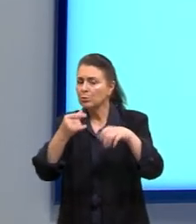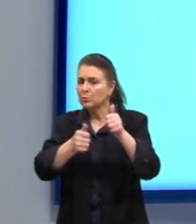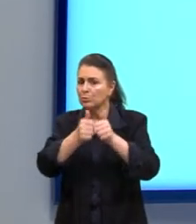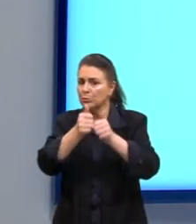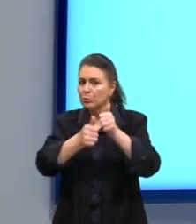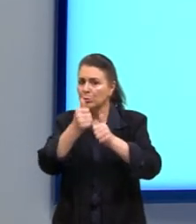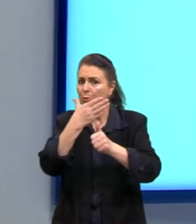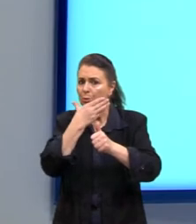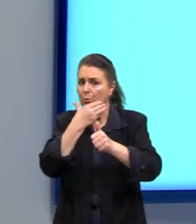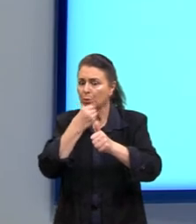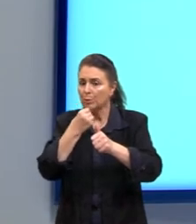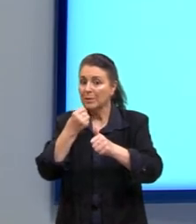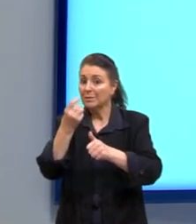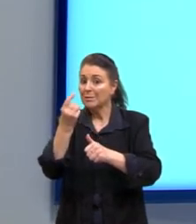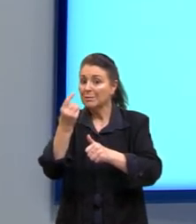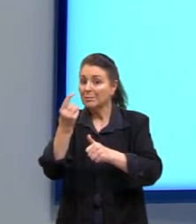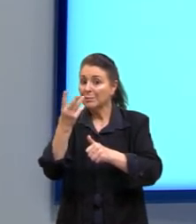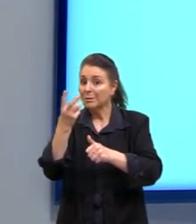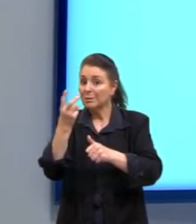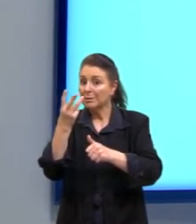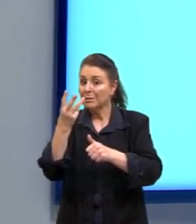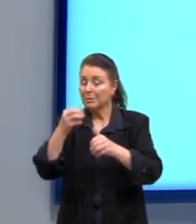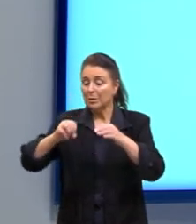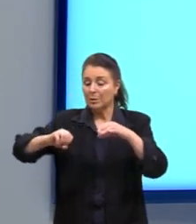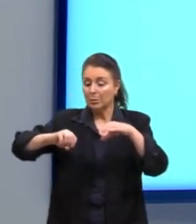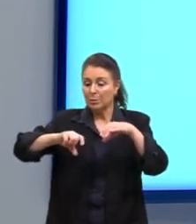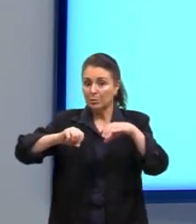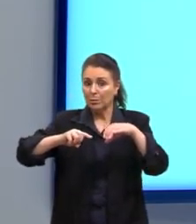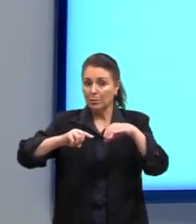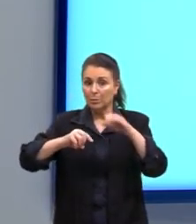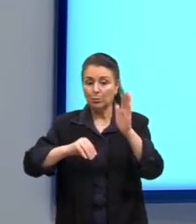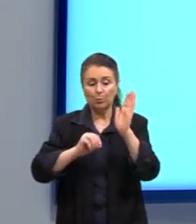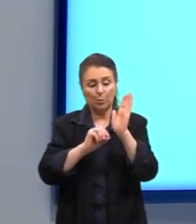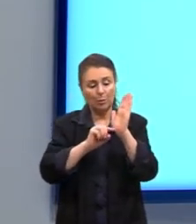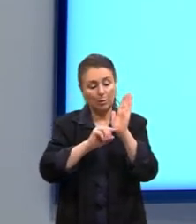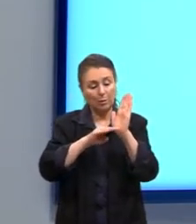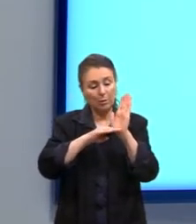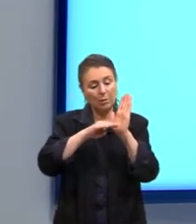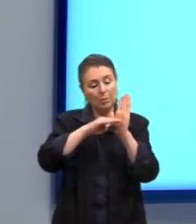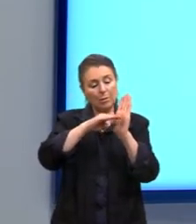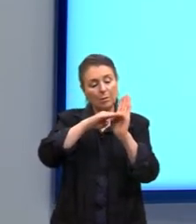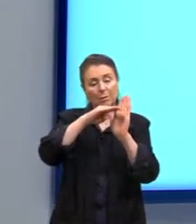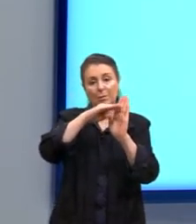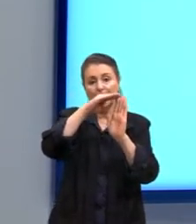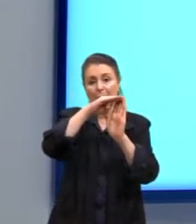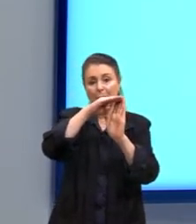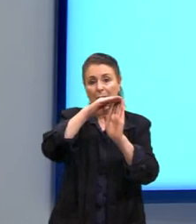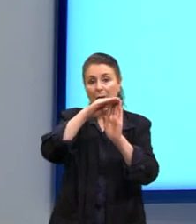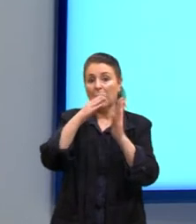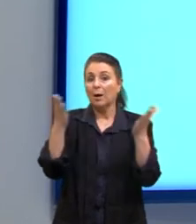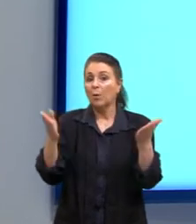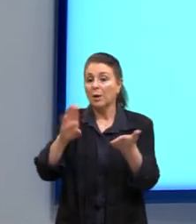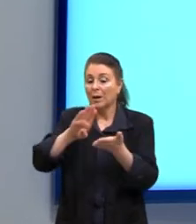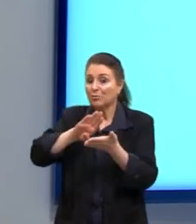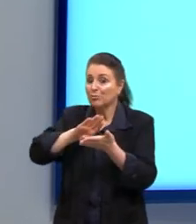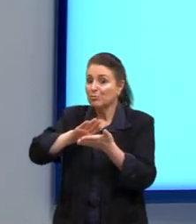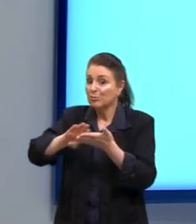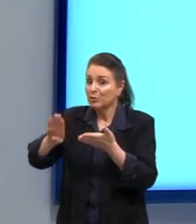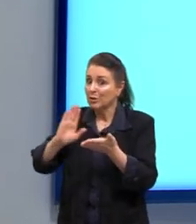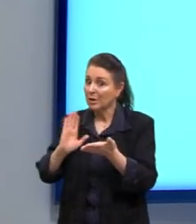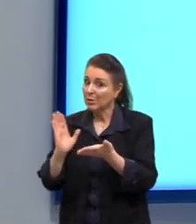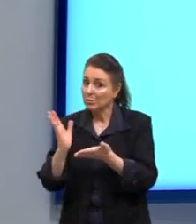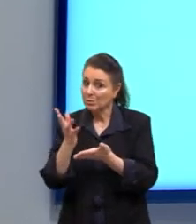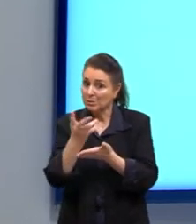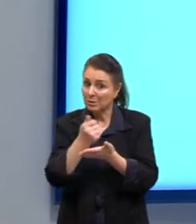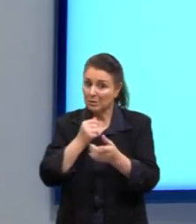ali, treze gols. Então, todos os dados em ordem crescente. E aí, nós vamos eliminar os dados e chegar